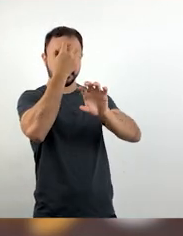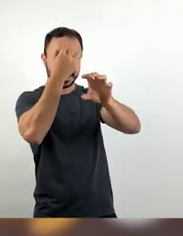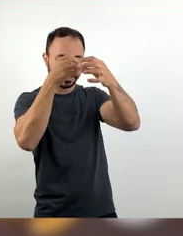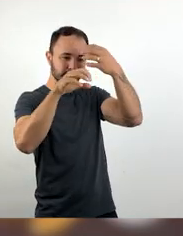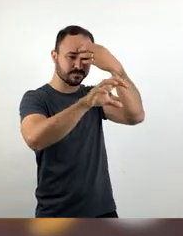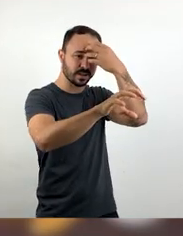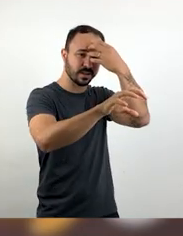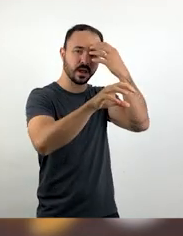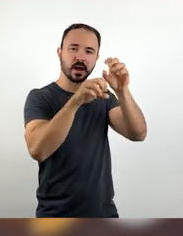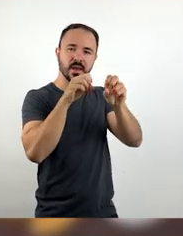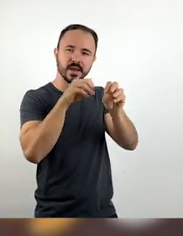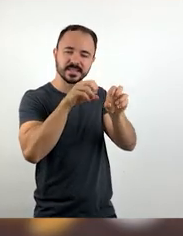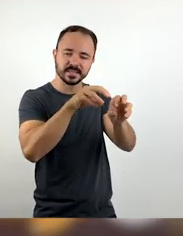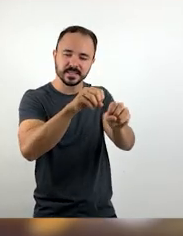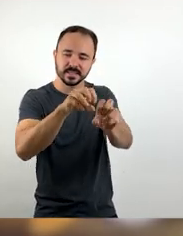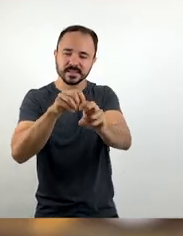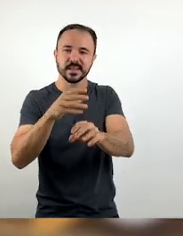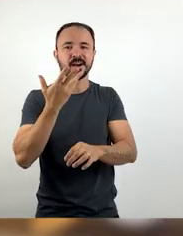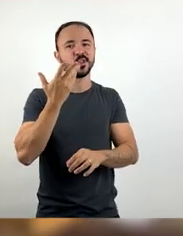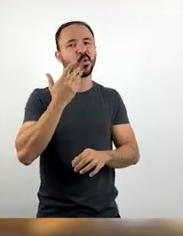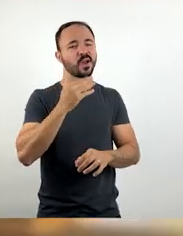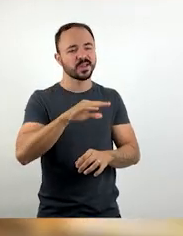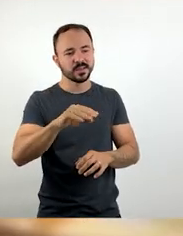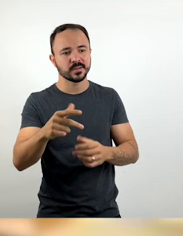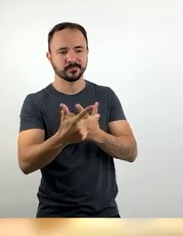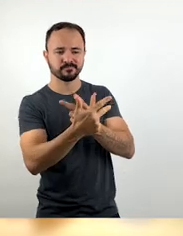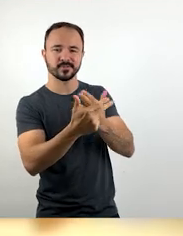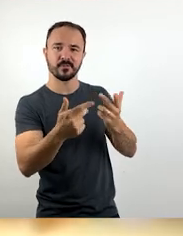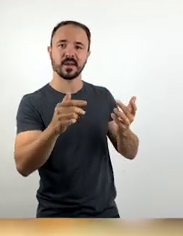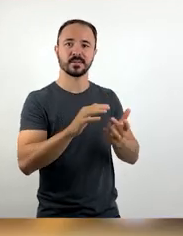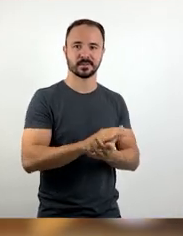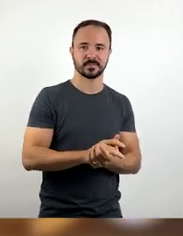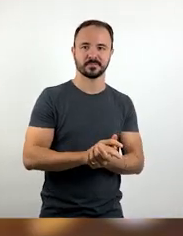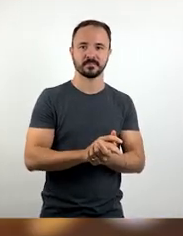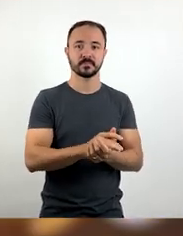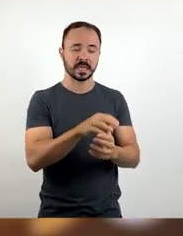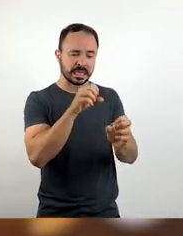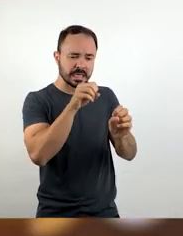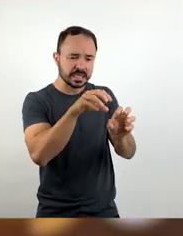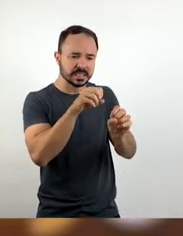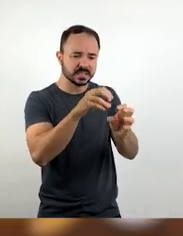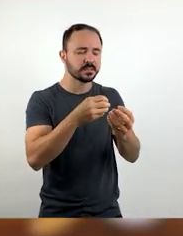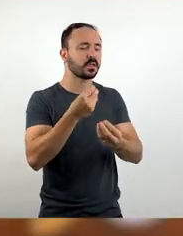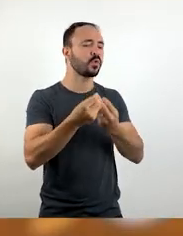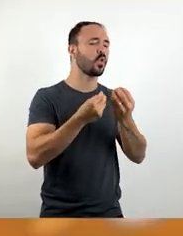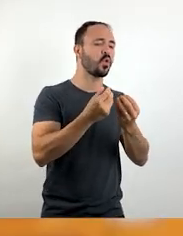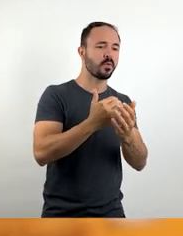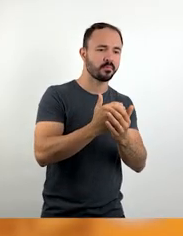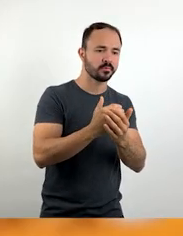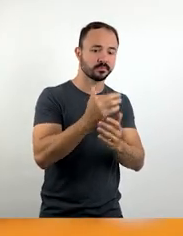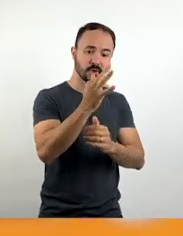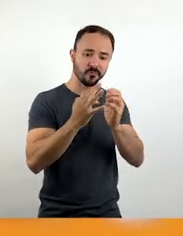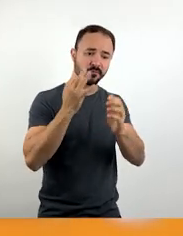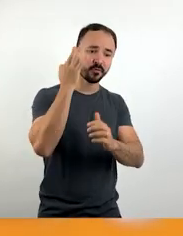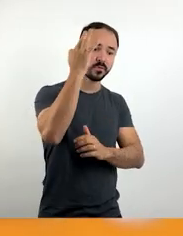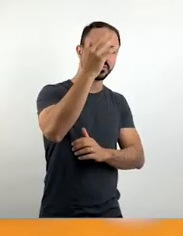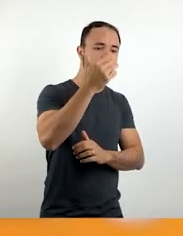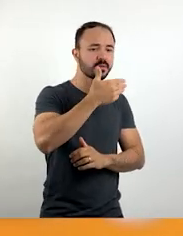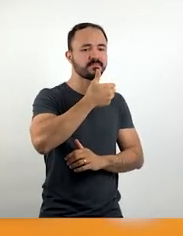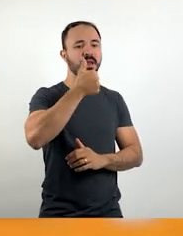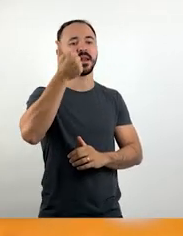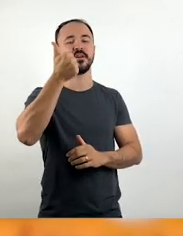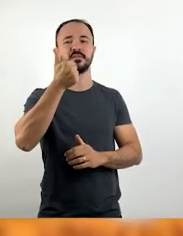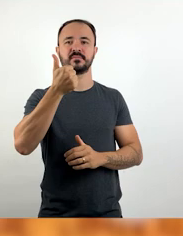Salvando e guiando vidas por estradas tão cumpridas com mais espinho que flor. Em poesia eu